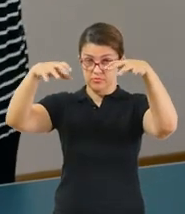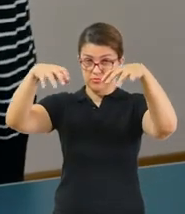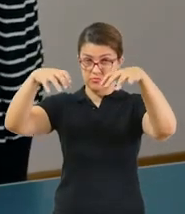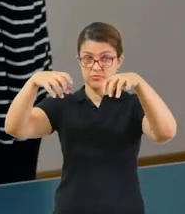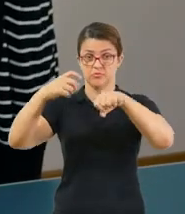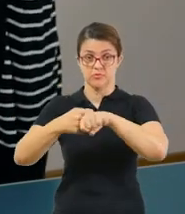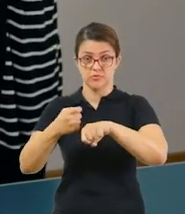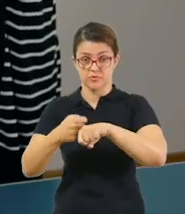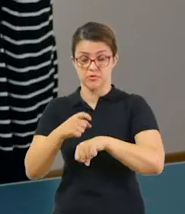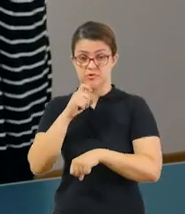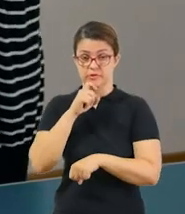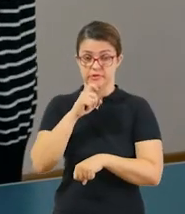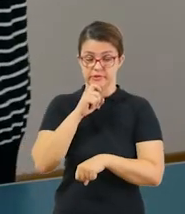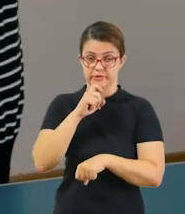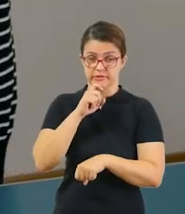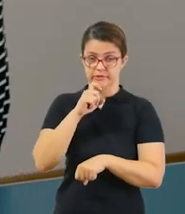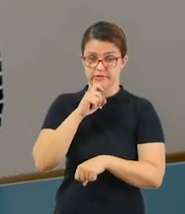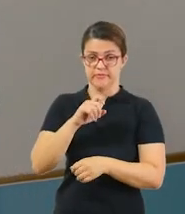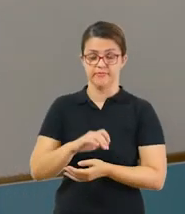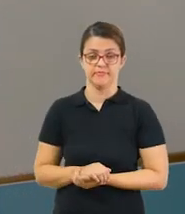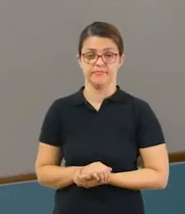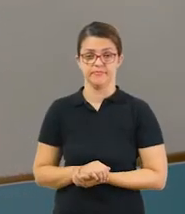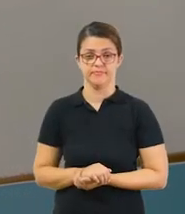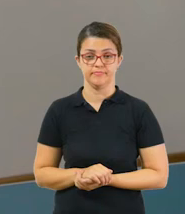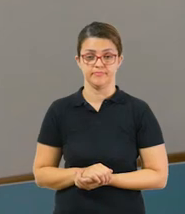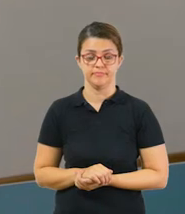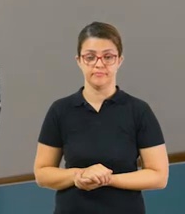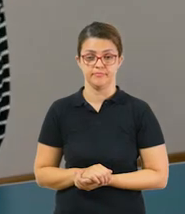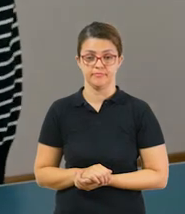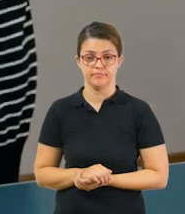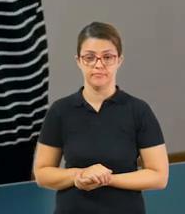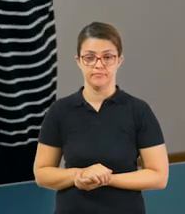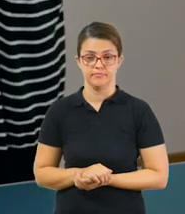através da chuva, sólido através do gelo, granizo.